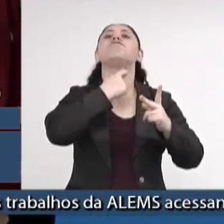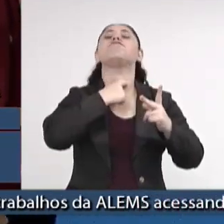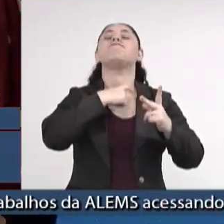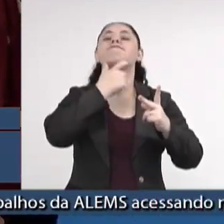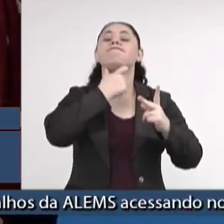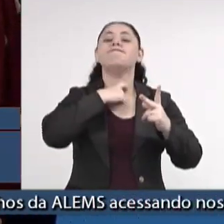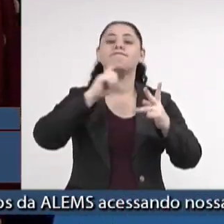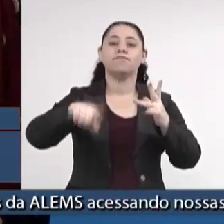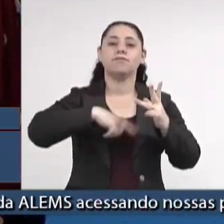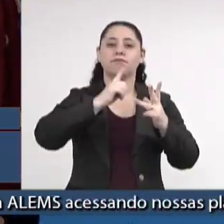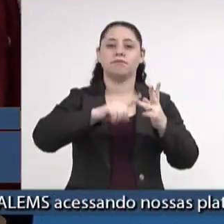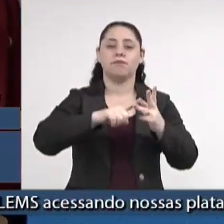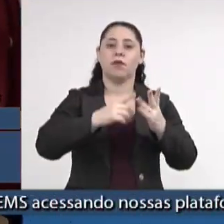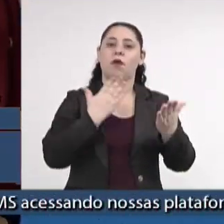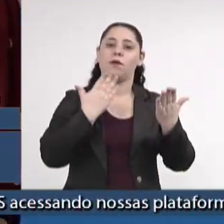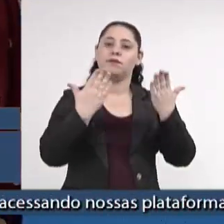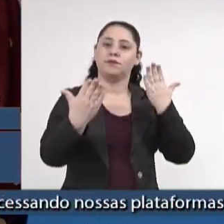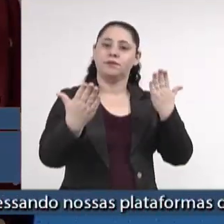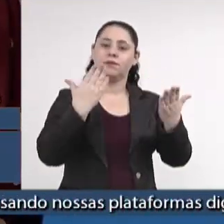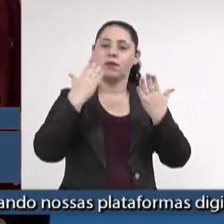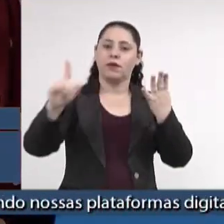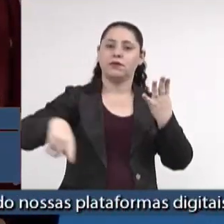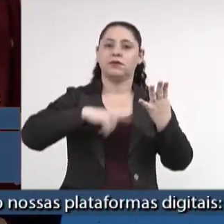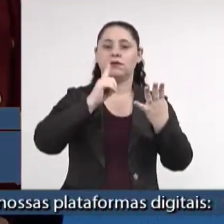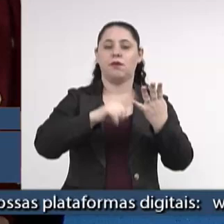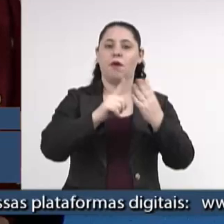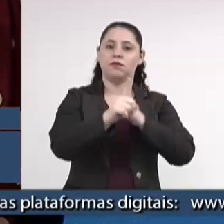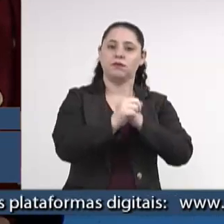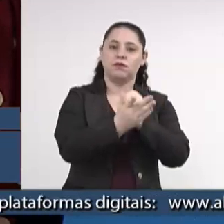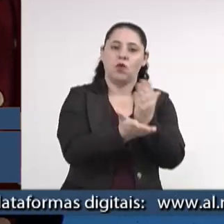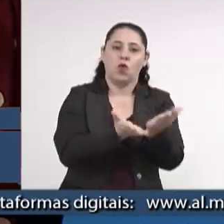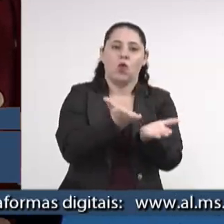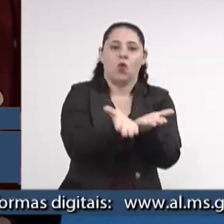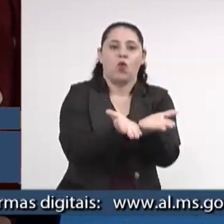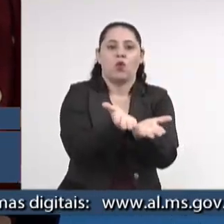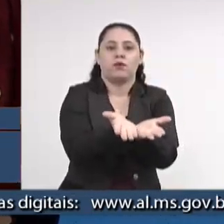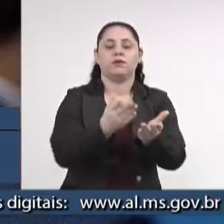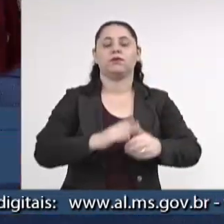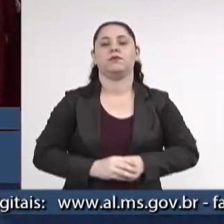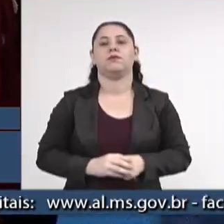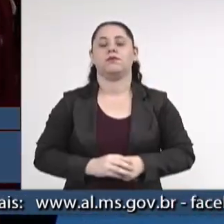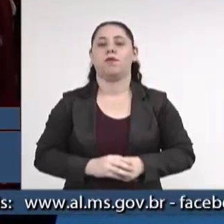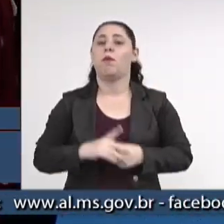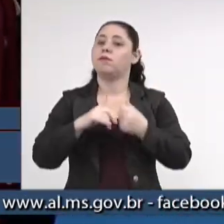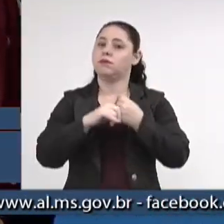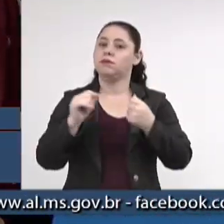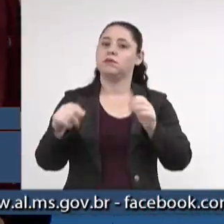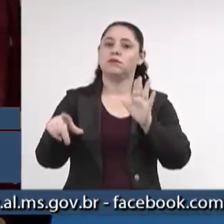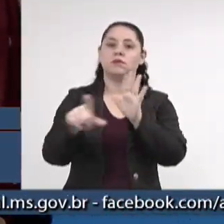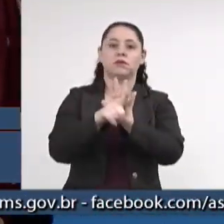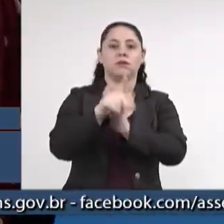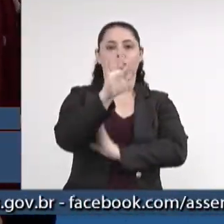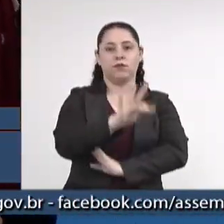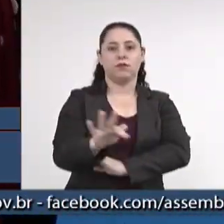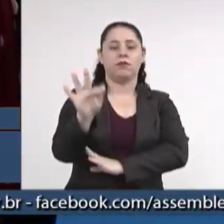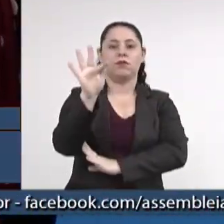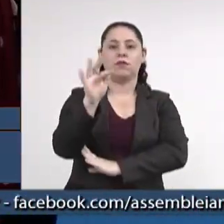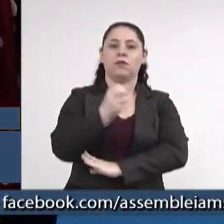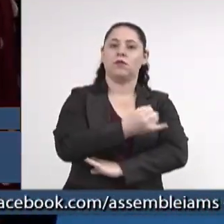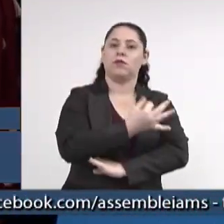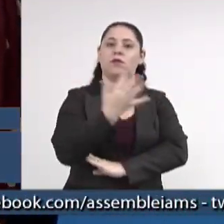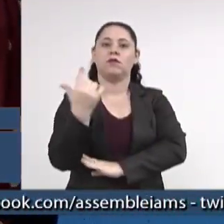fonoaudiologia, psicologia e terapia ocupacional, nos termos da lei federal